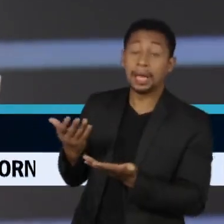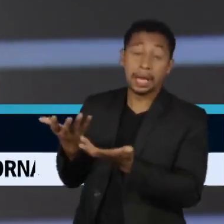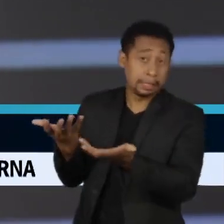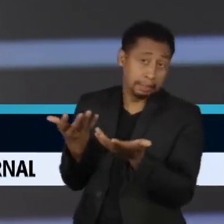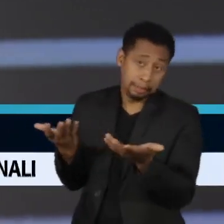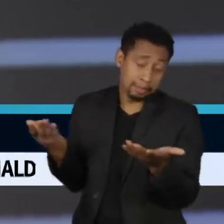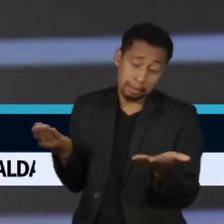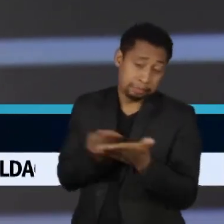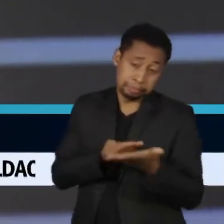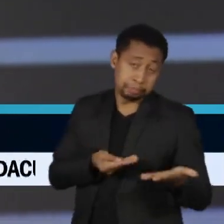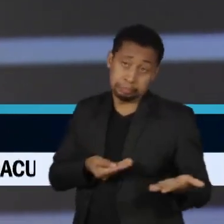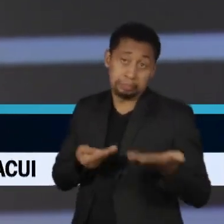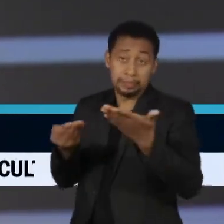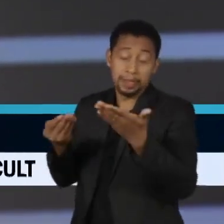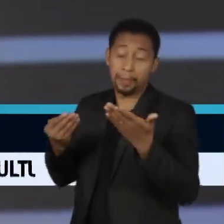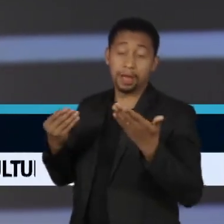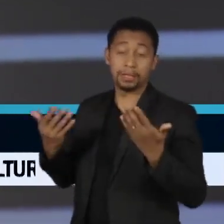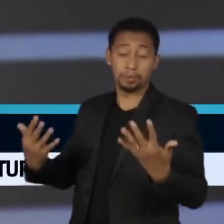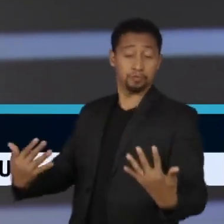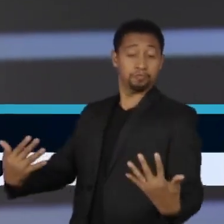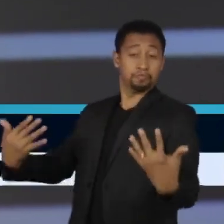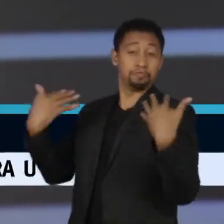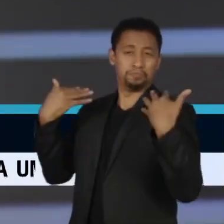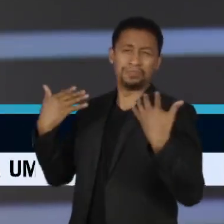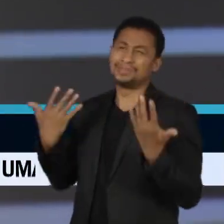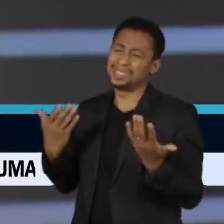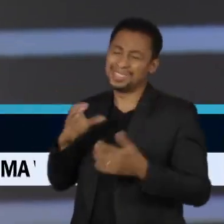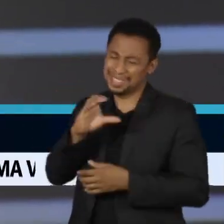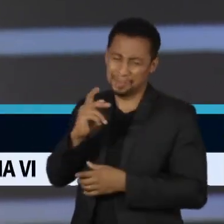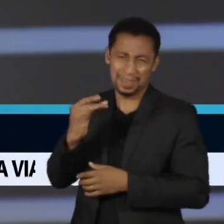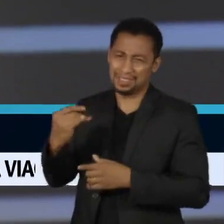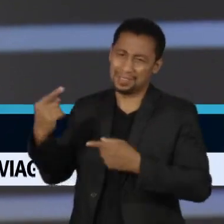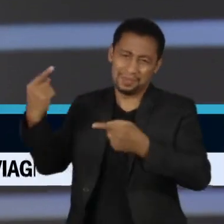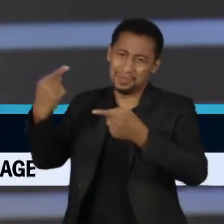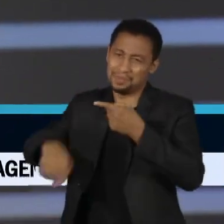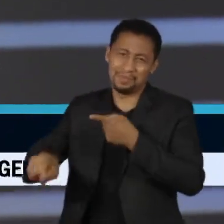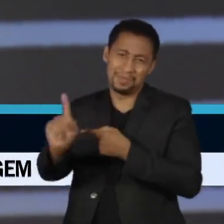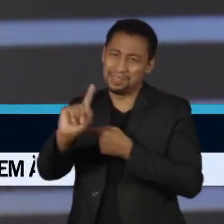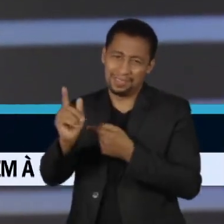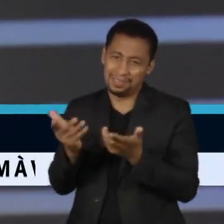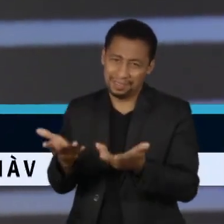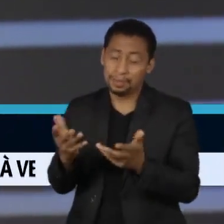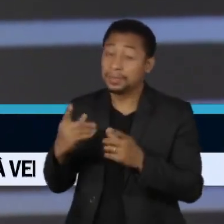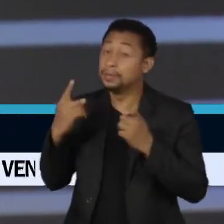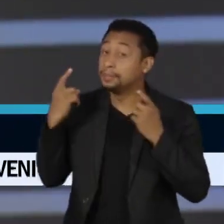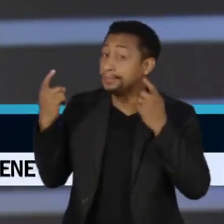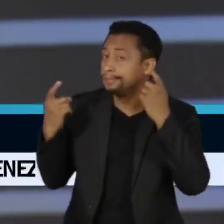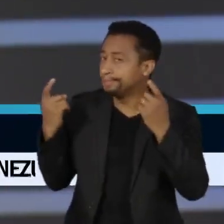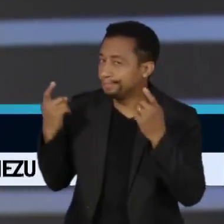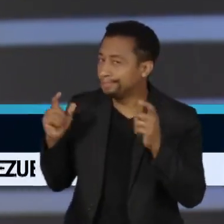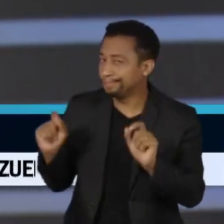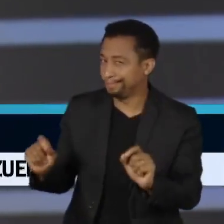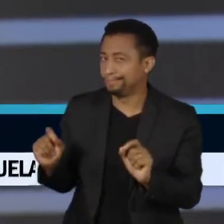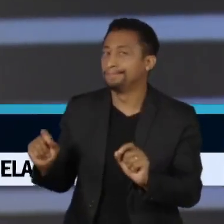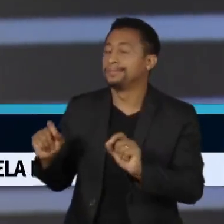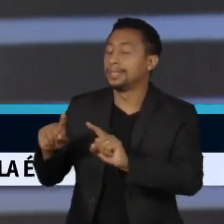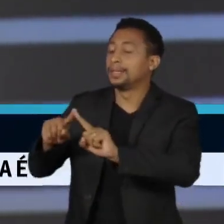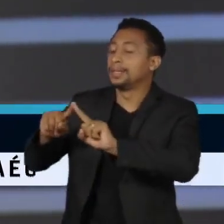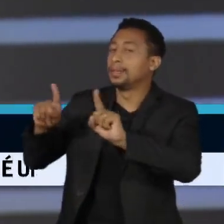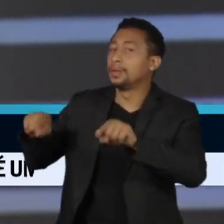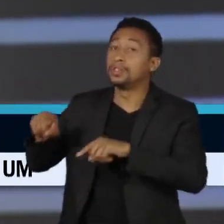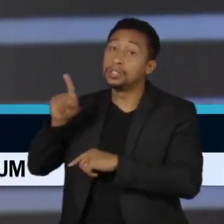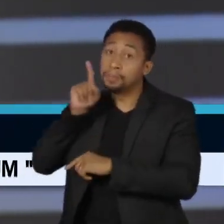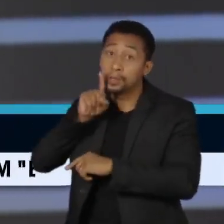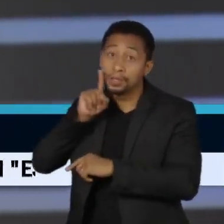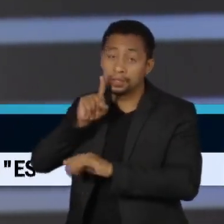ribalta para aparecer, porque a CPI obviamente não é um instrumento adequado para verificar isso. O que me preocupa no caso das Americanas é que não é um